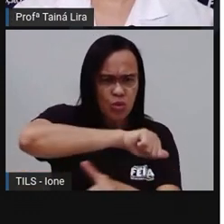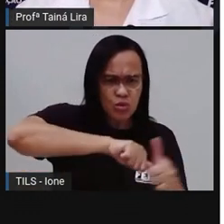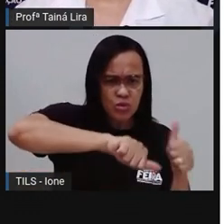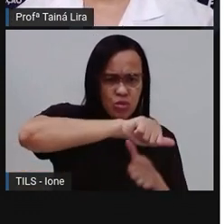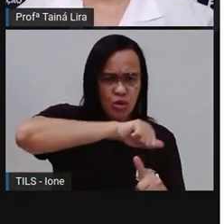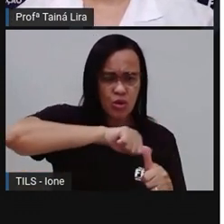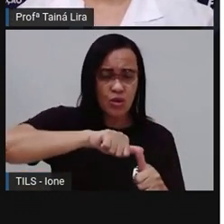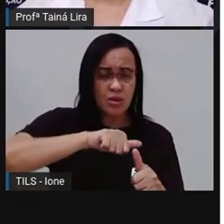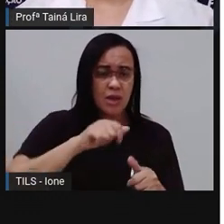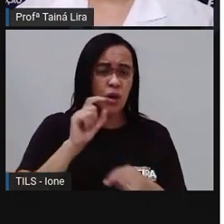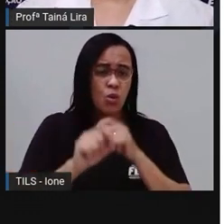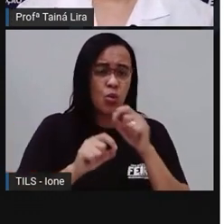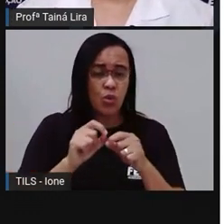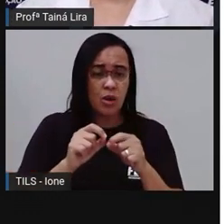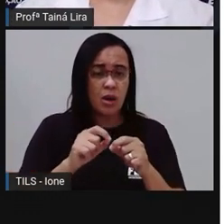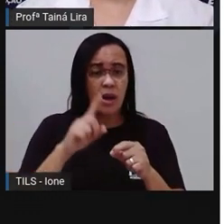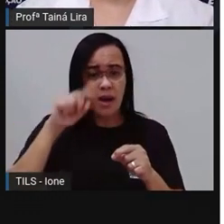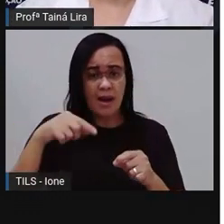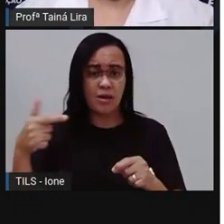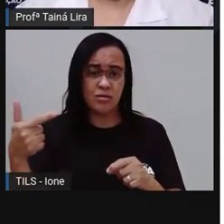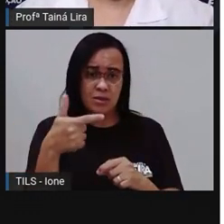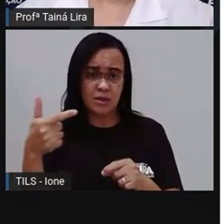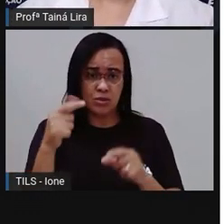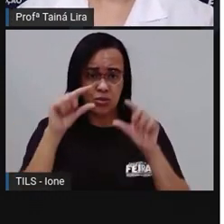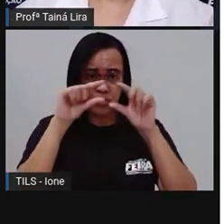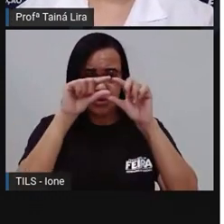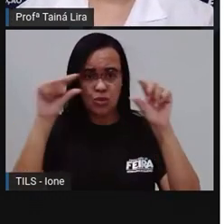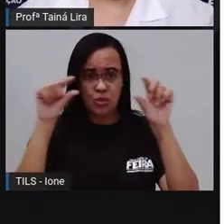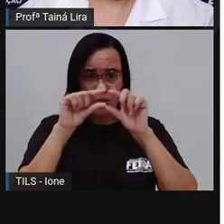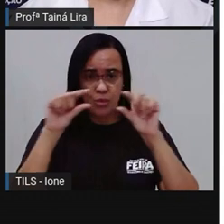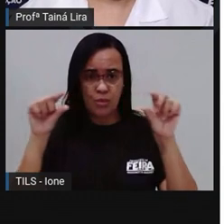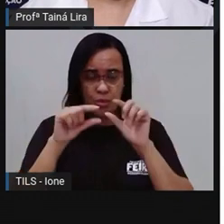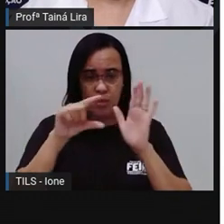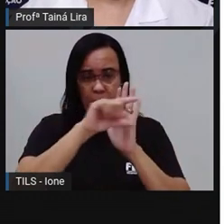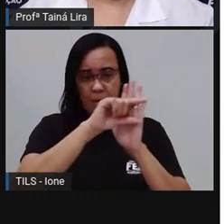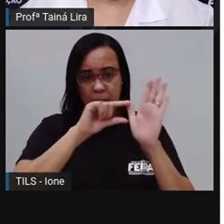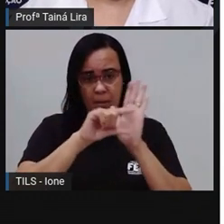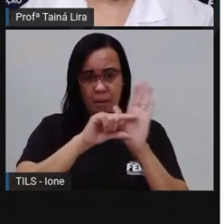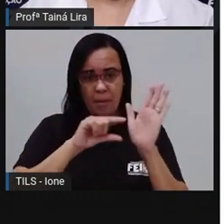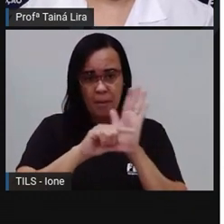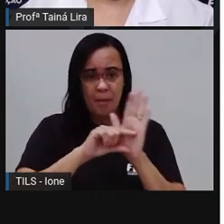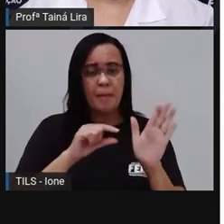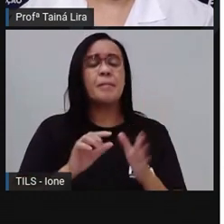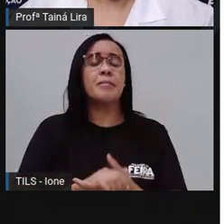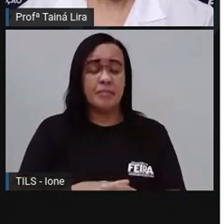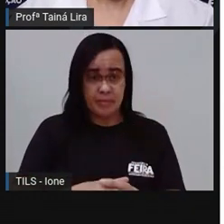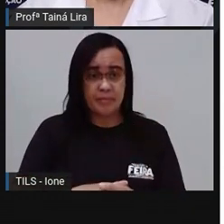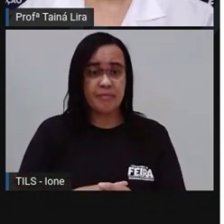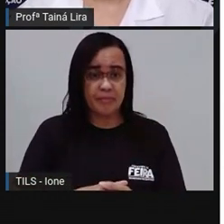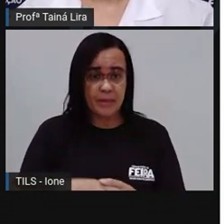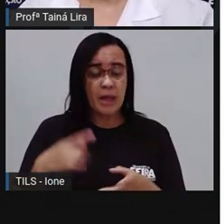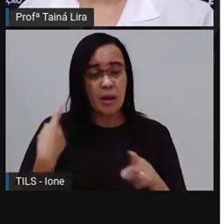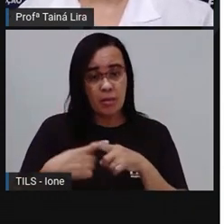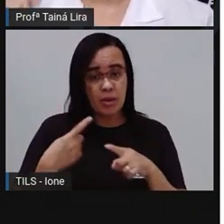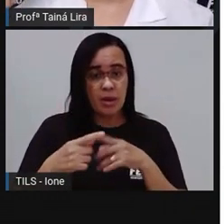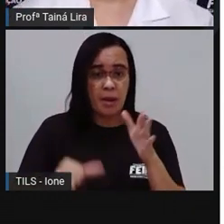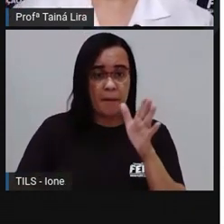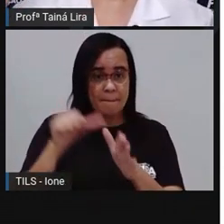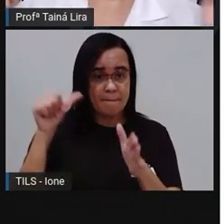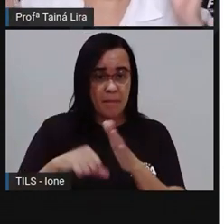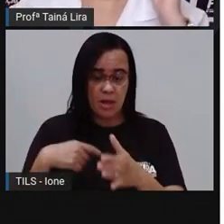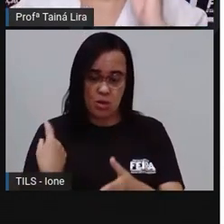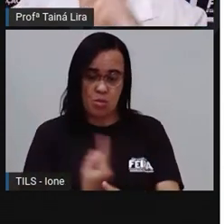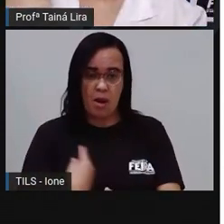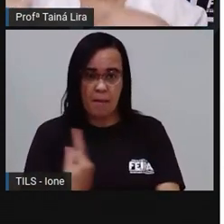Muito bem, é o segundo. Porque, olha só, primeiro a gente vai fazer o creme ali no liquidificador, né? Até porque ele fala que